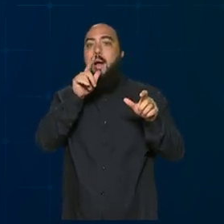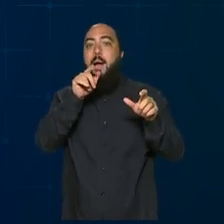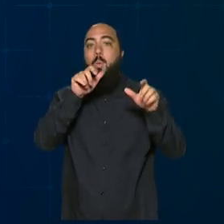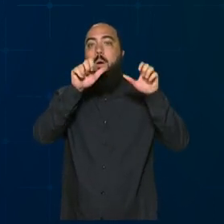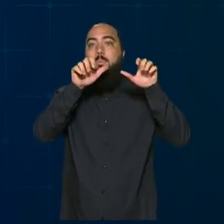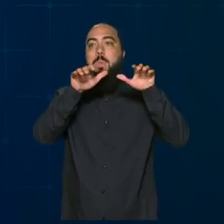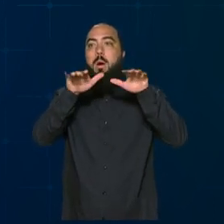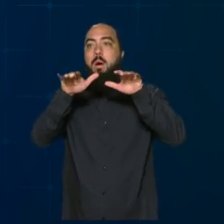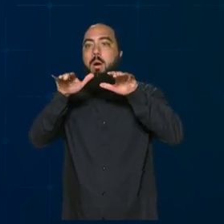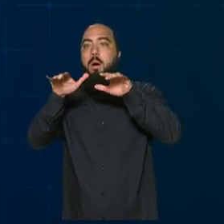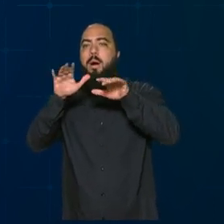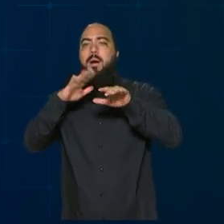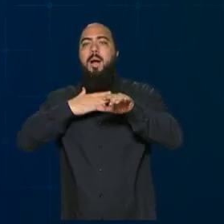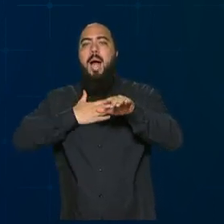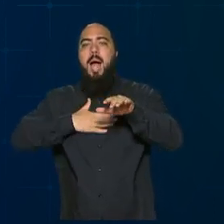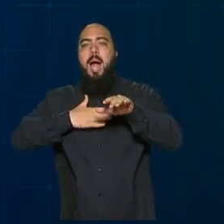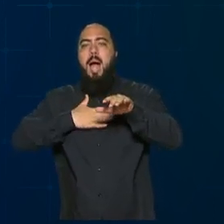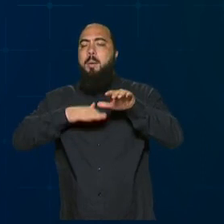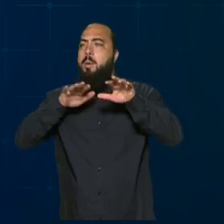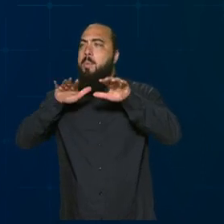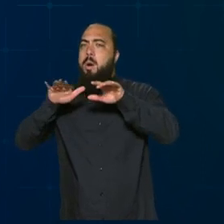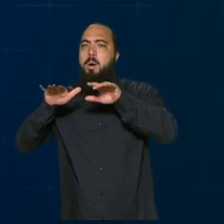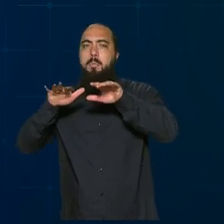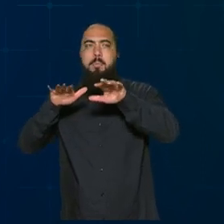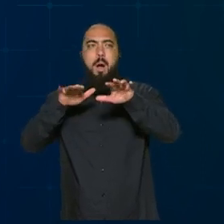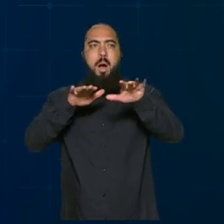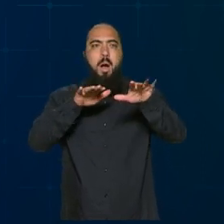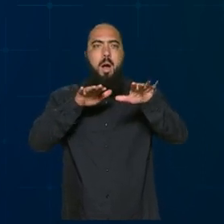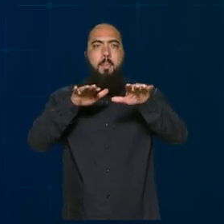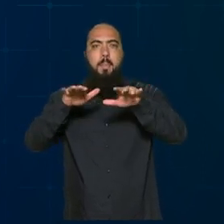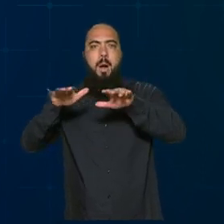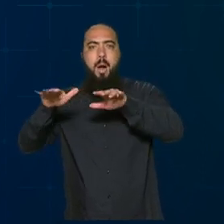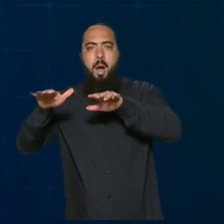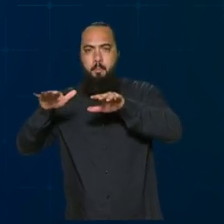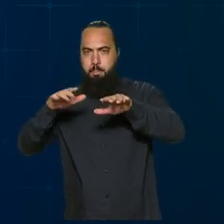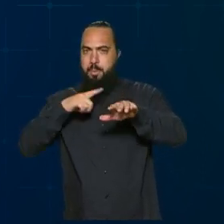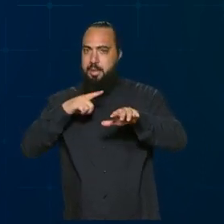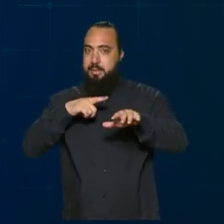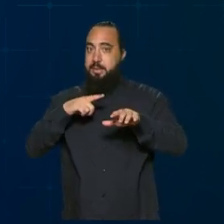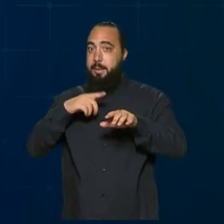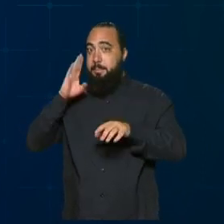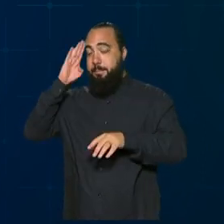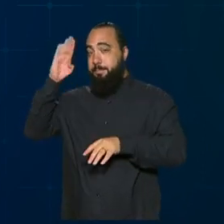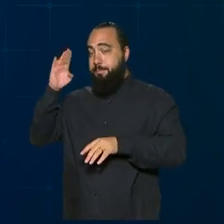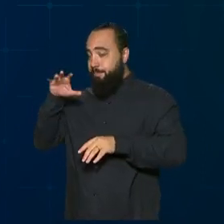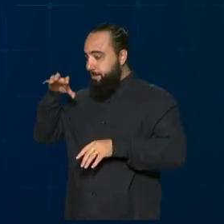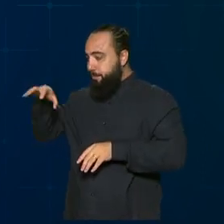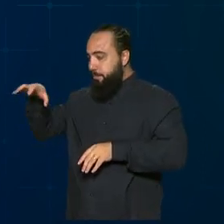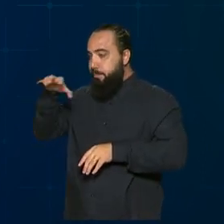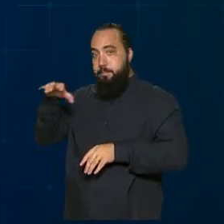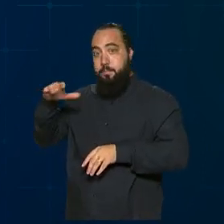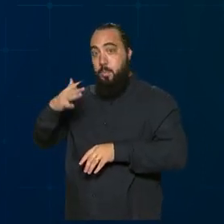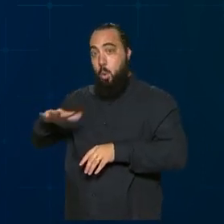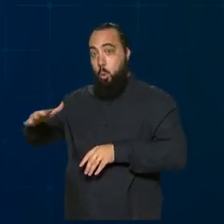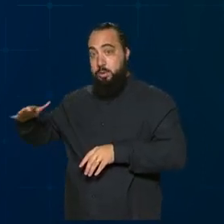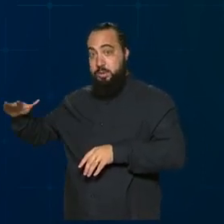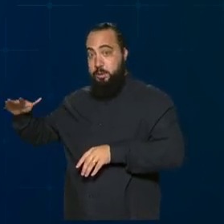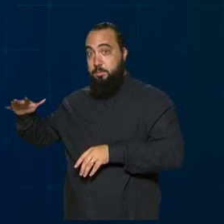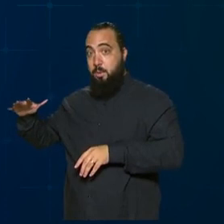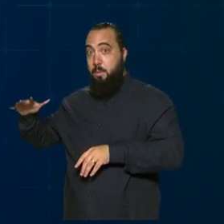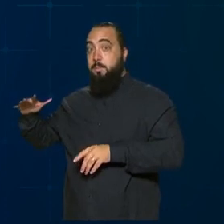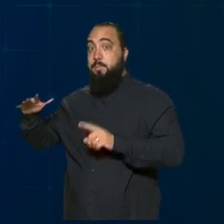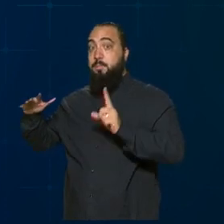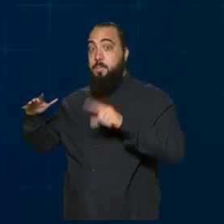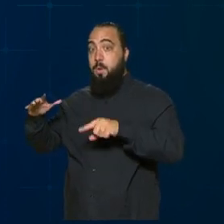E começam a se formar como filamentos de vapor nas regiões dos oceanos Índico e Pacífico. Esses lagos